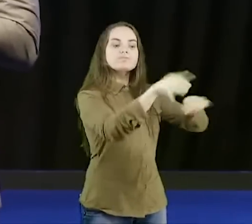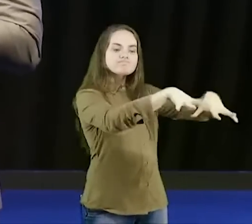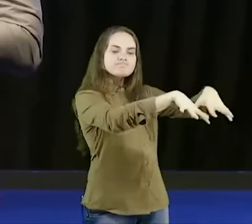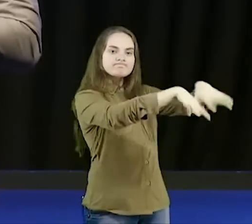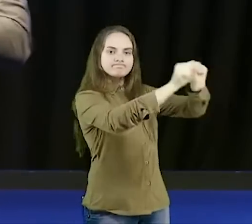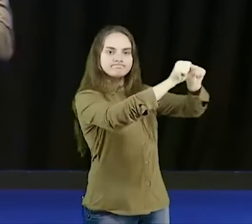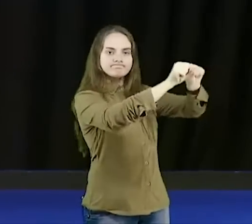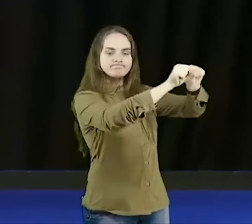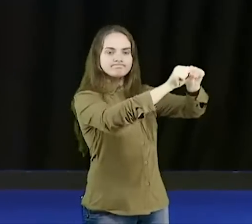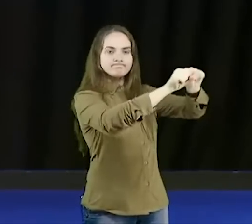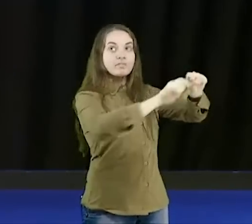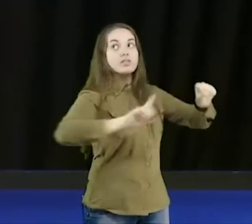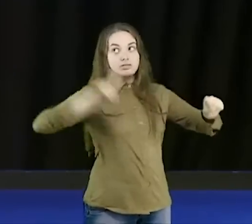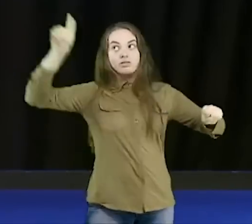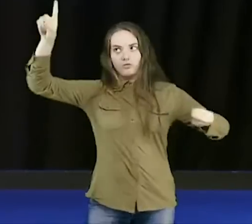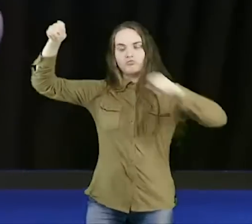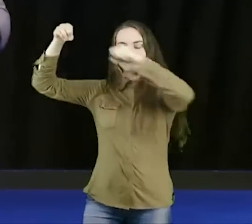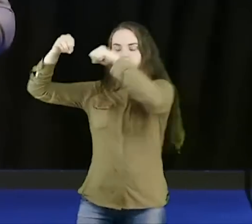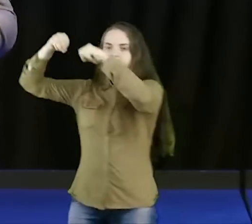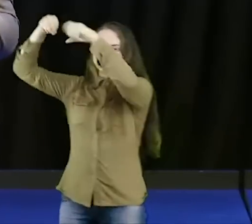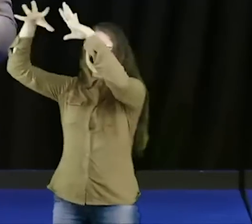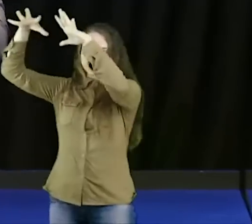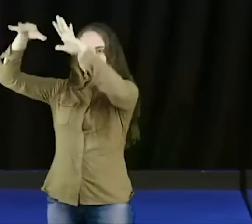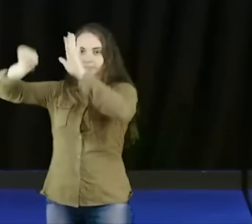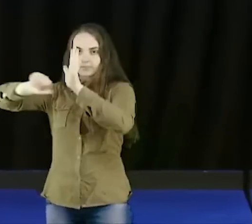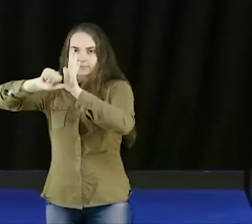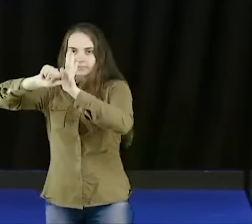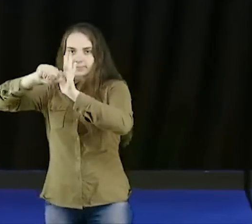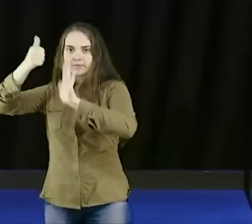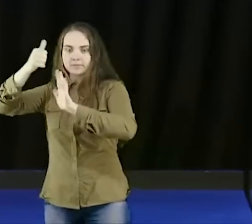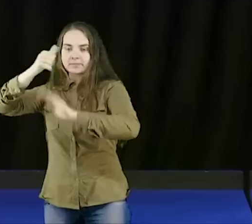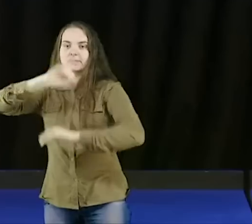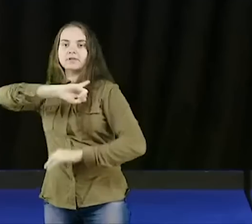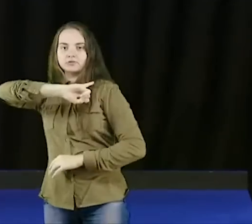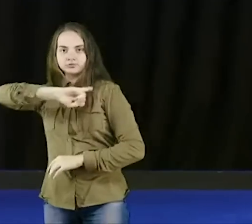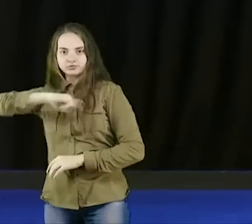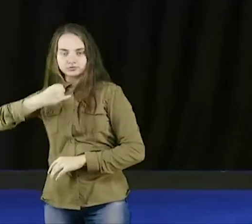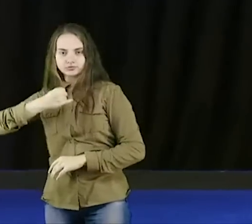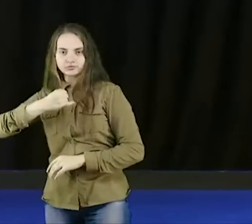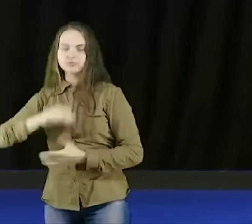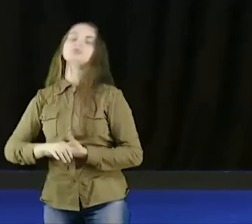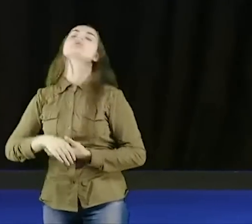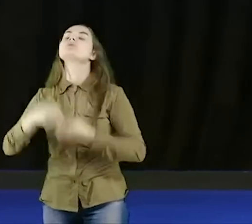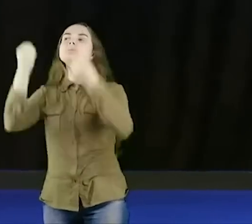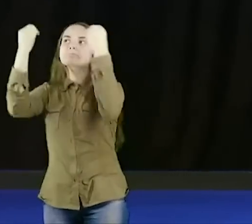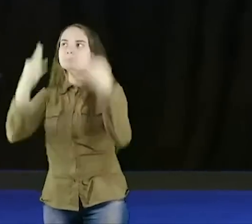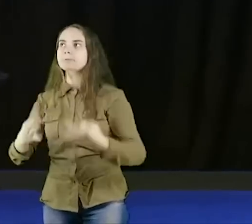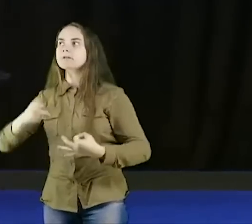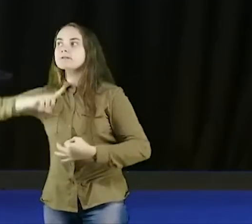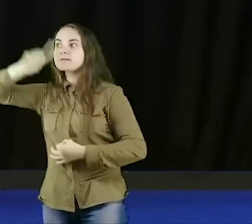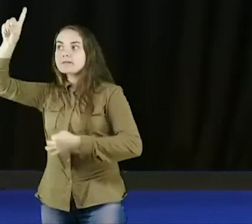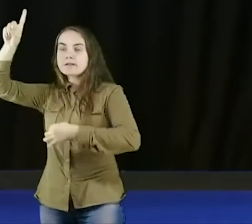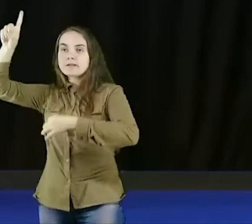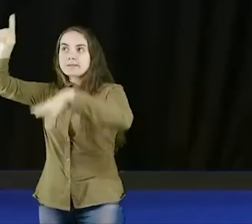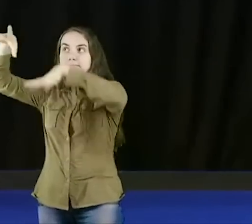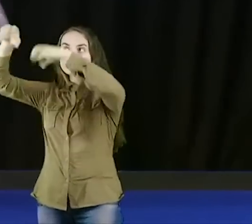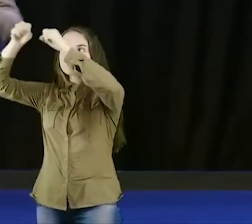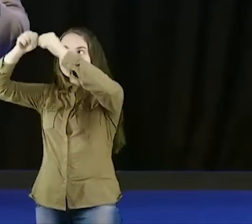quanto Deus é luz, 1 João capítulo 1, do verso 5 ao verso 9, nele não há treva nenhuma,